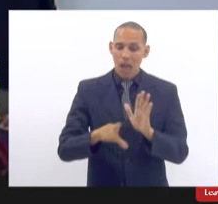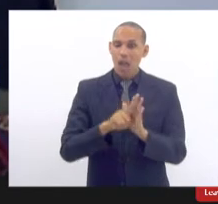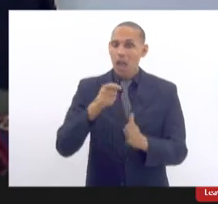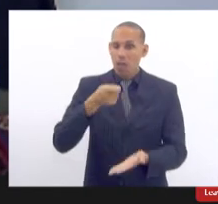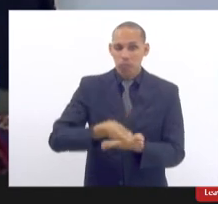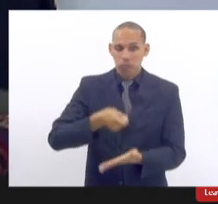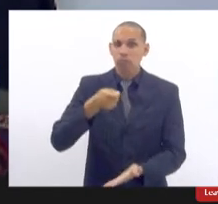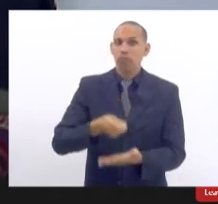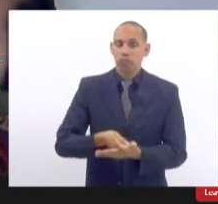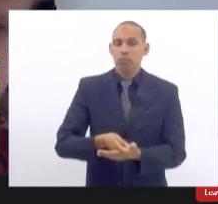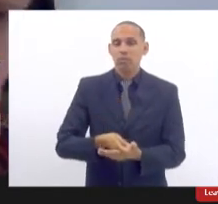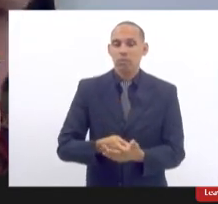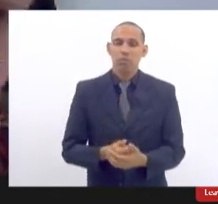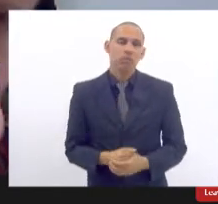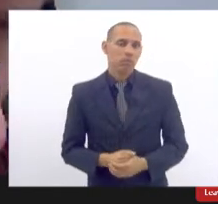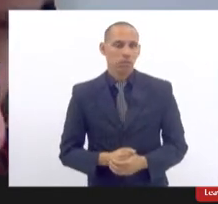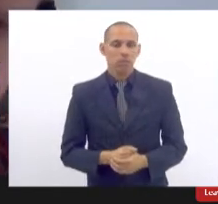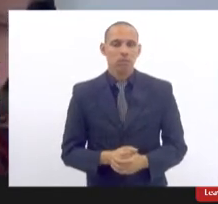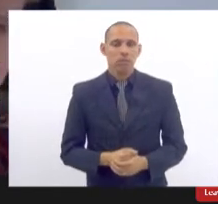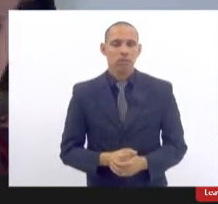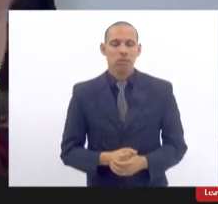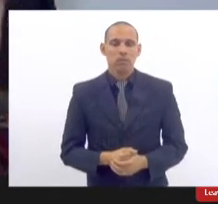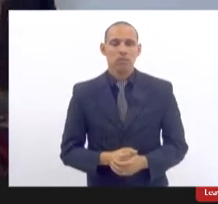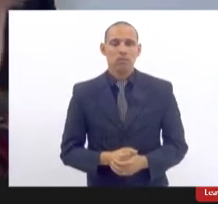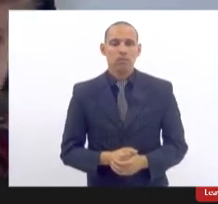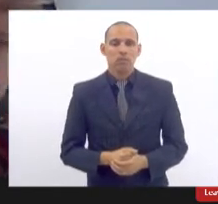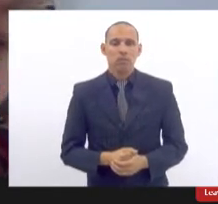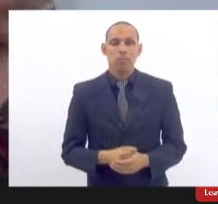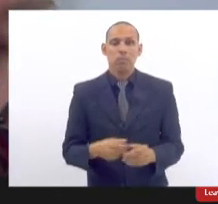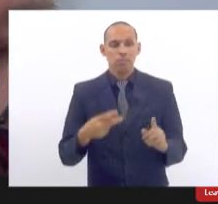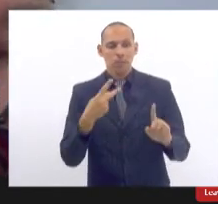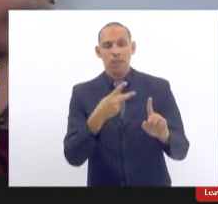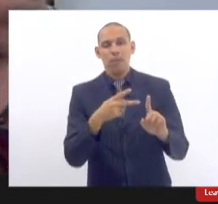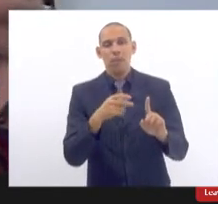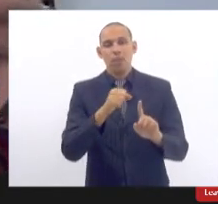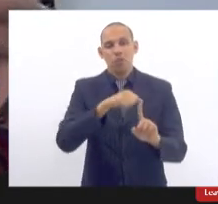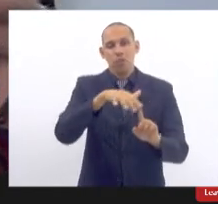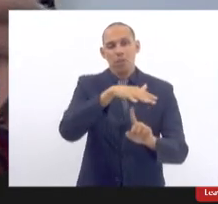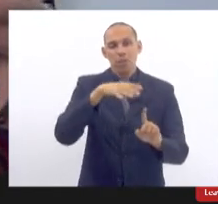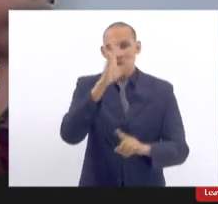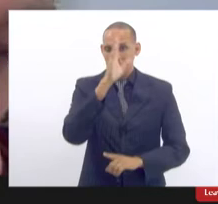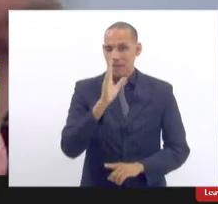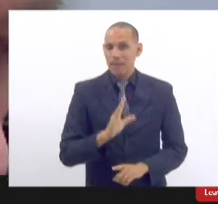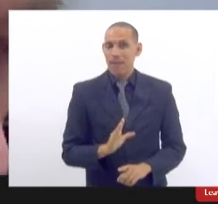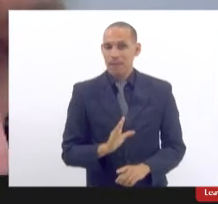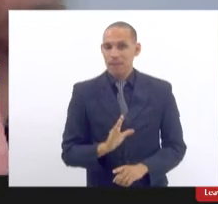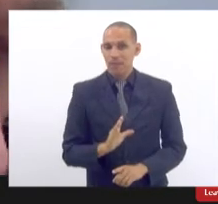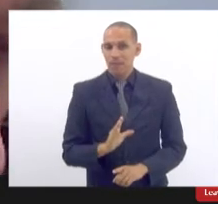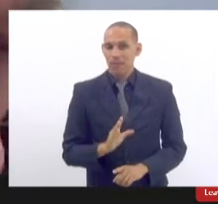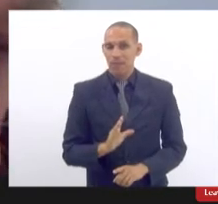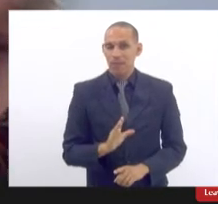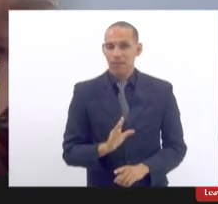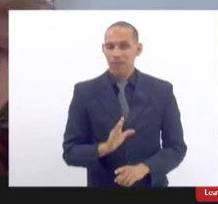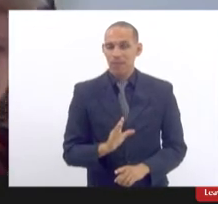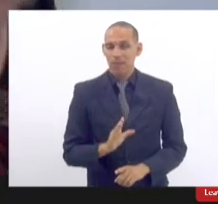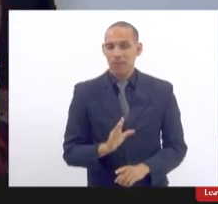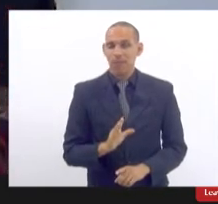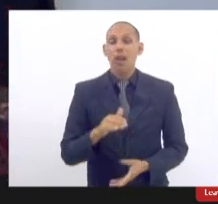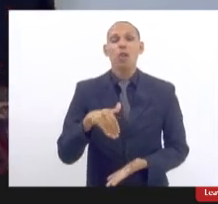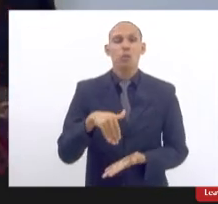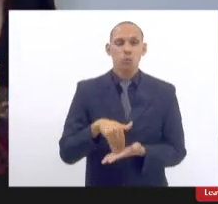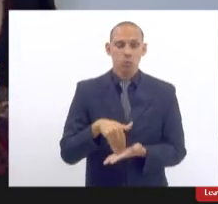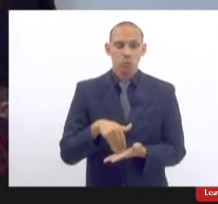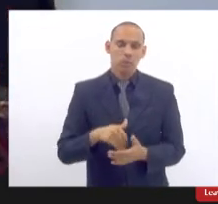obrigação para a sociedade brasileira e por fim